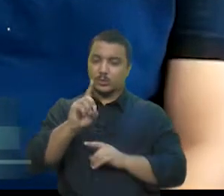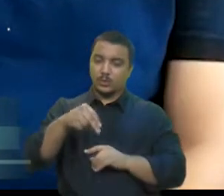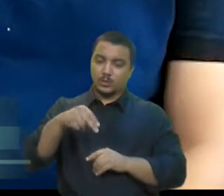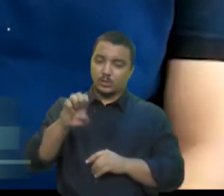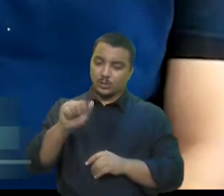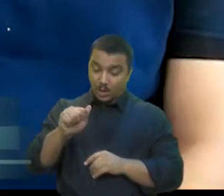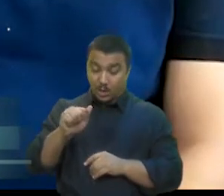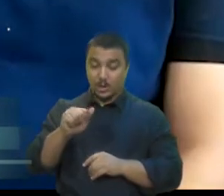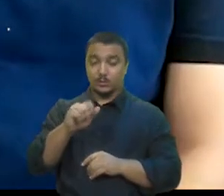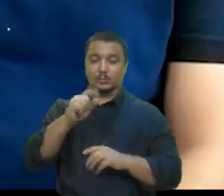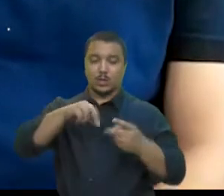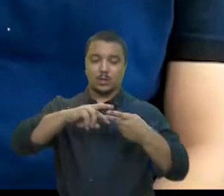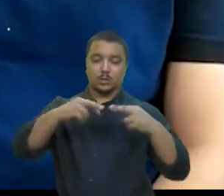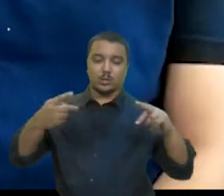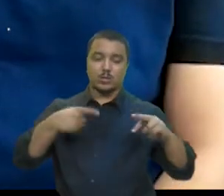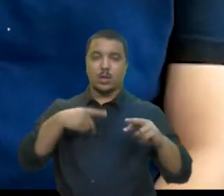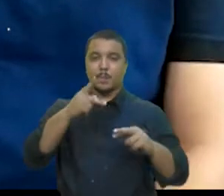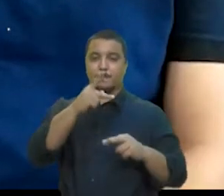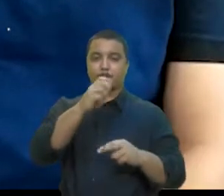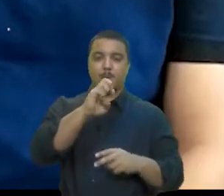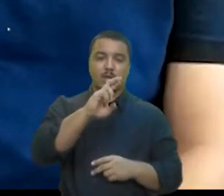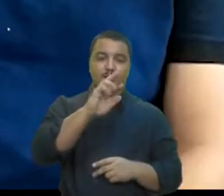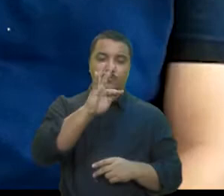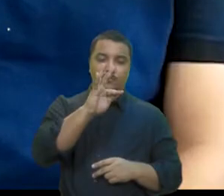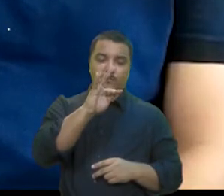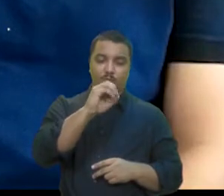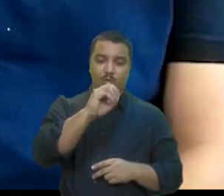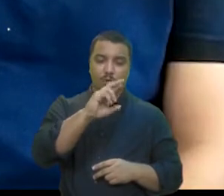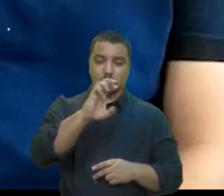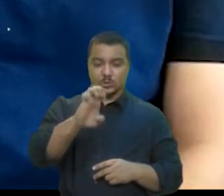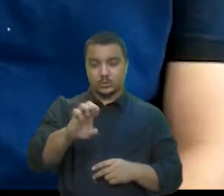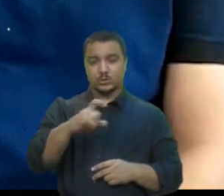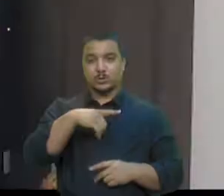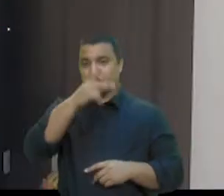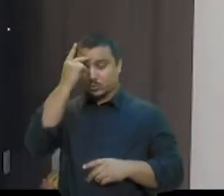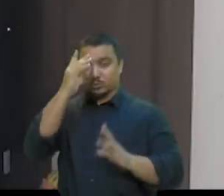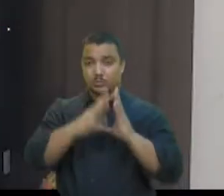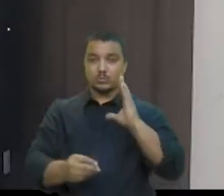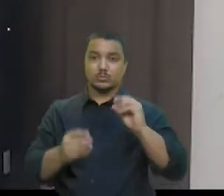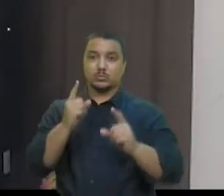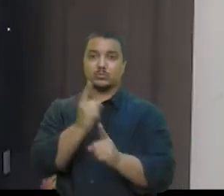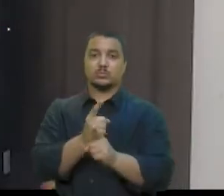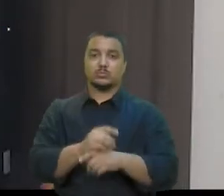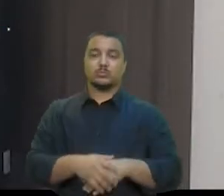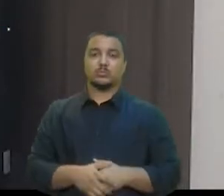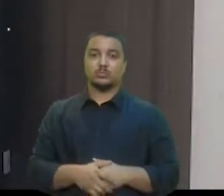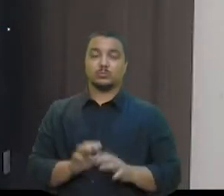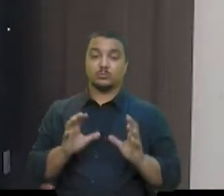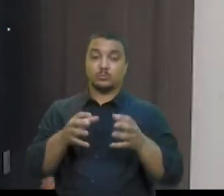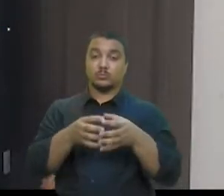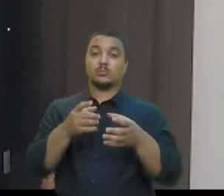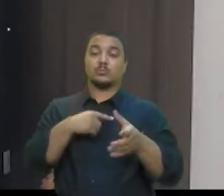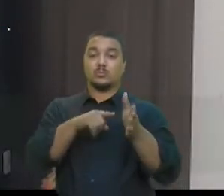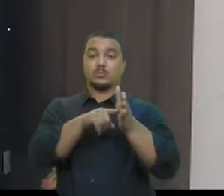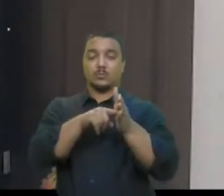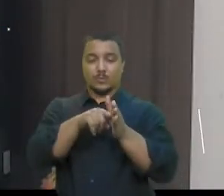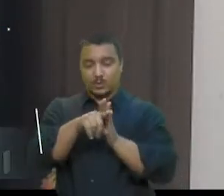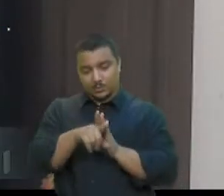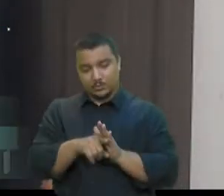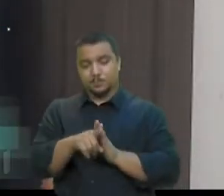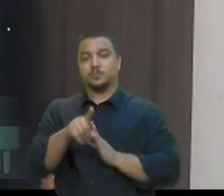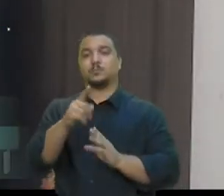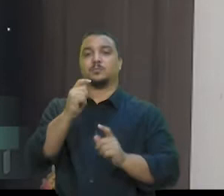pela PFOS para agilizar a localização de pessoas desaparecidas. O Núcleo de Perícias em DNA Forense